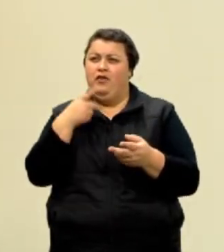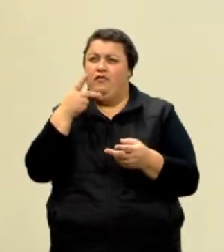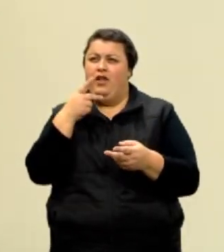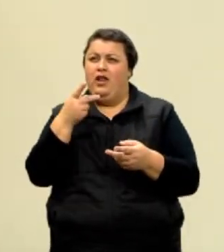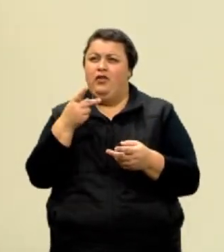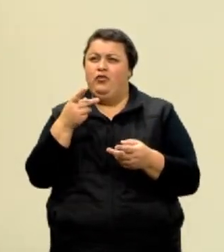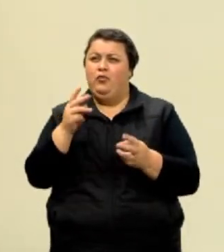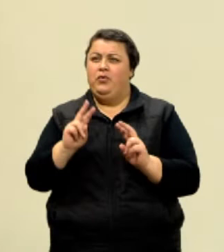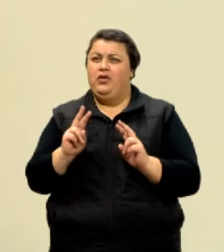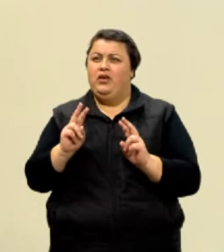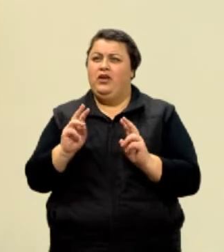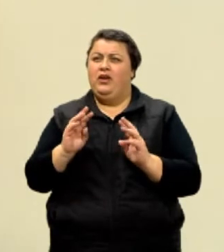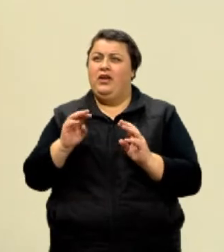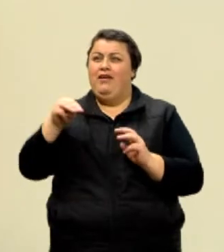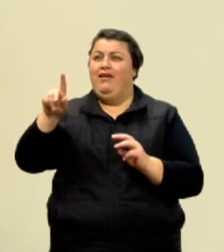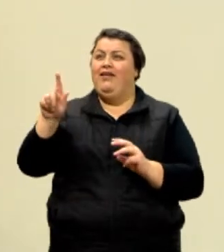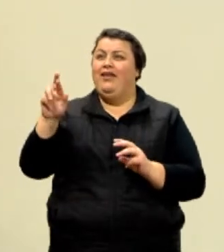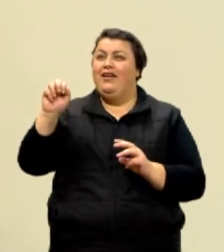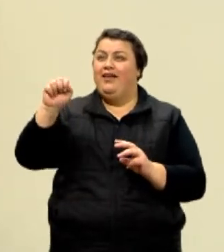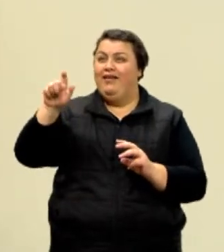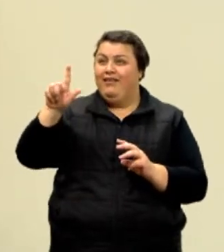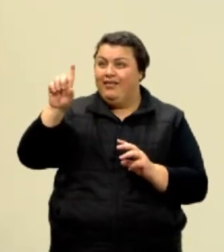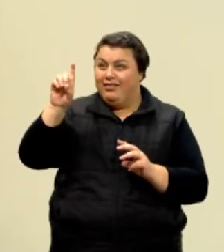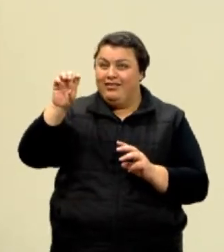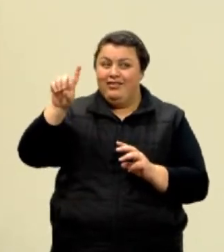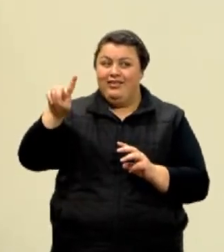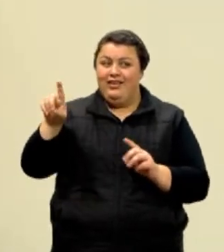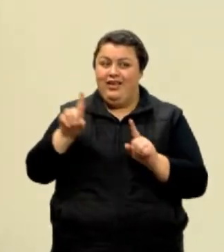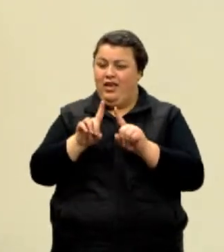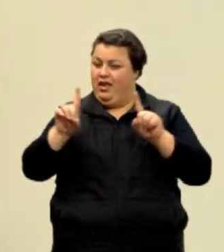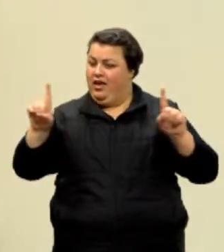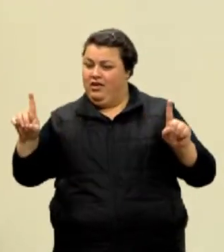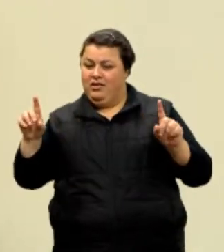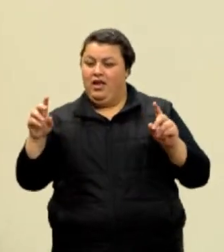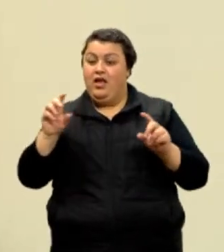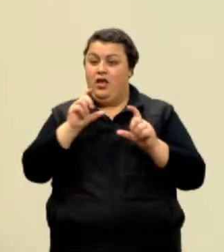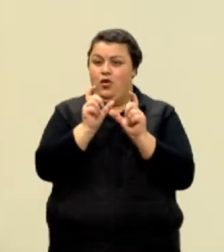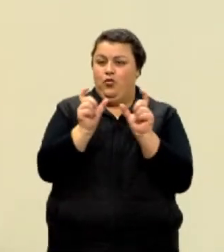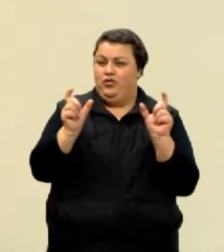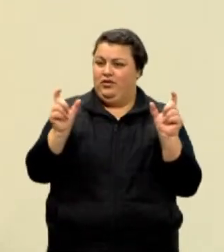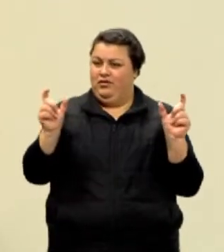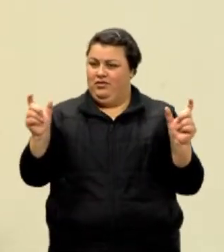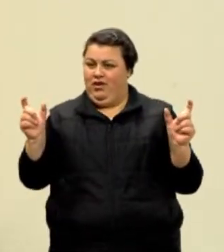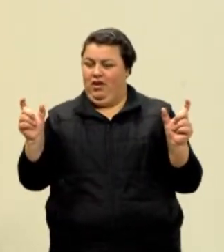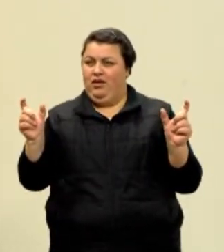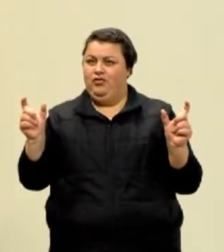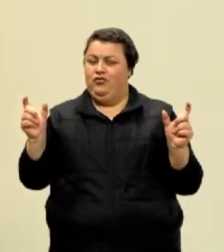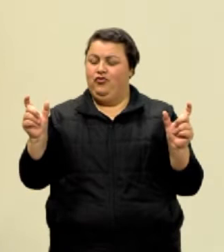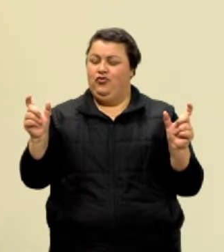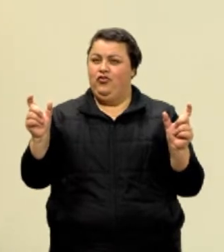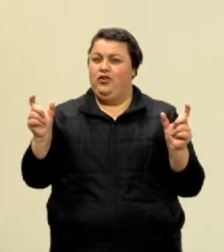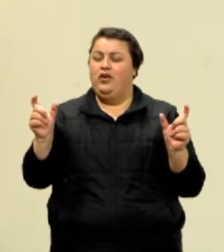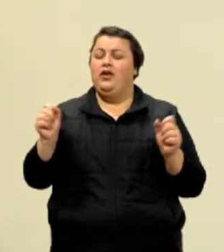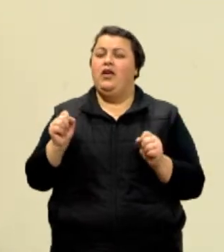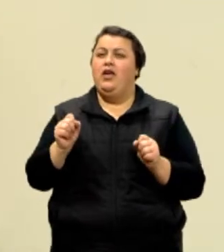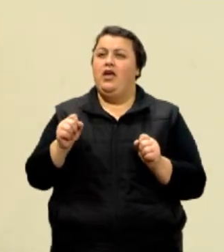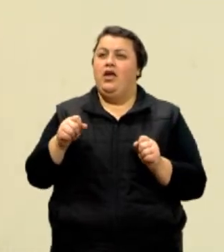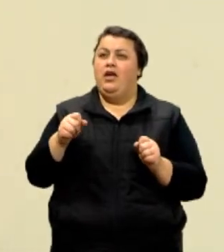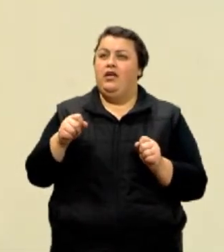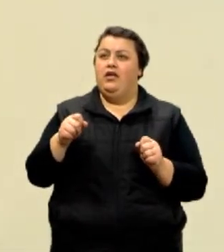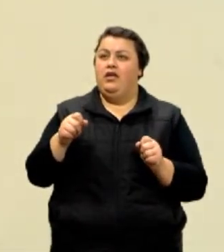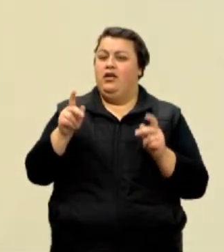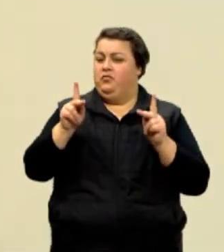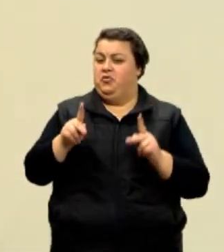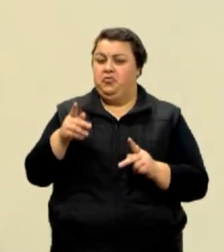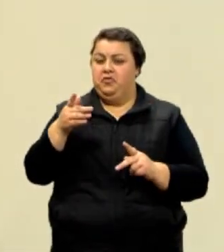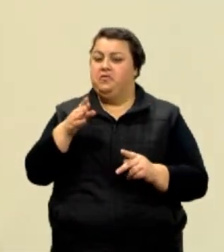de grandezas e unidades e o sistema internacional de unidades, uma coisa que a maioria das pessoas não faz nem ideia do que